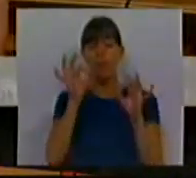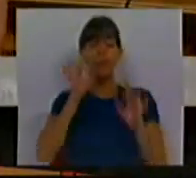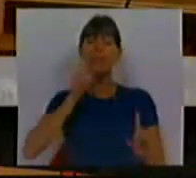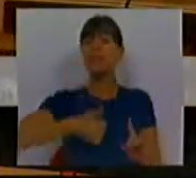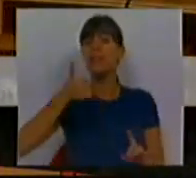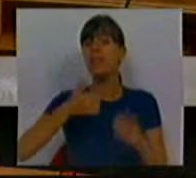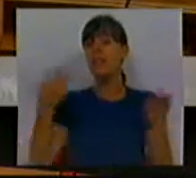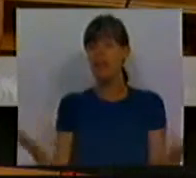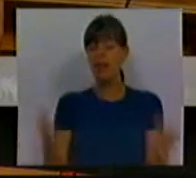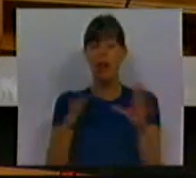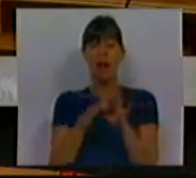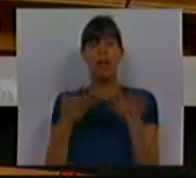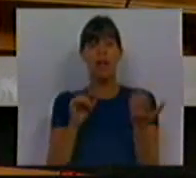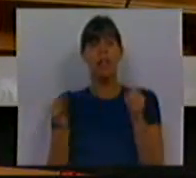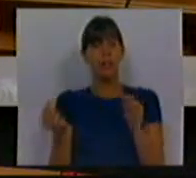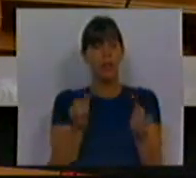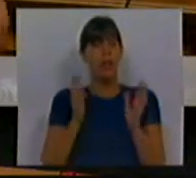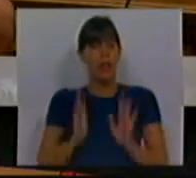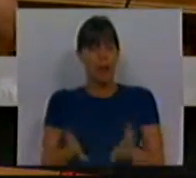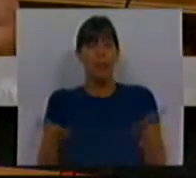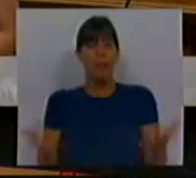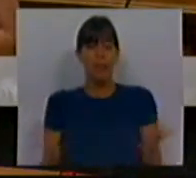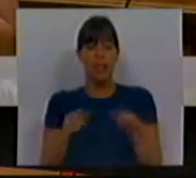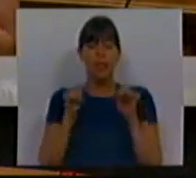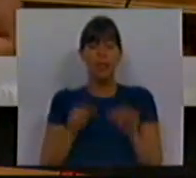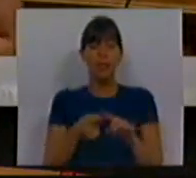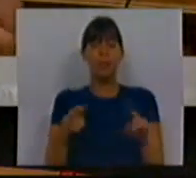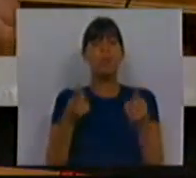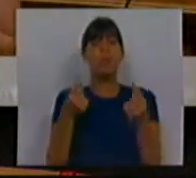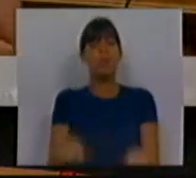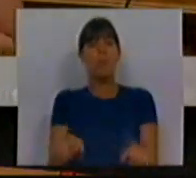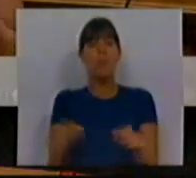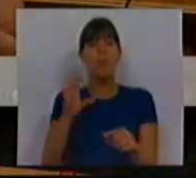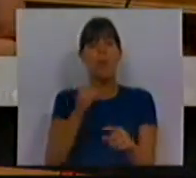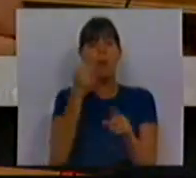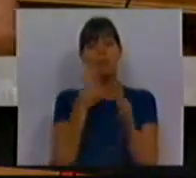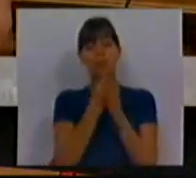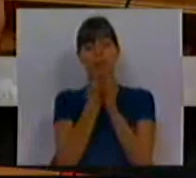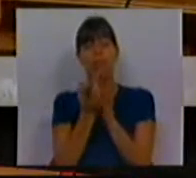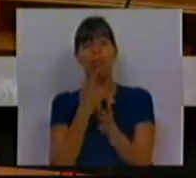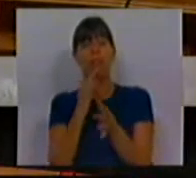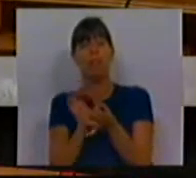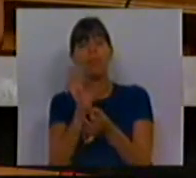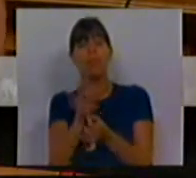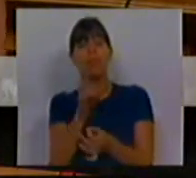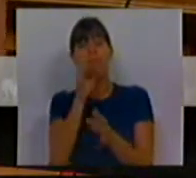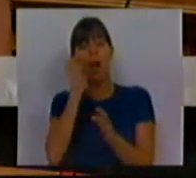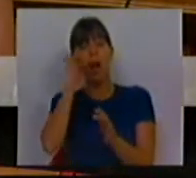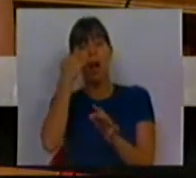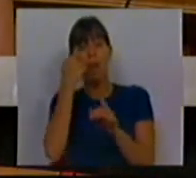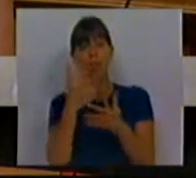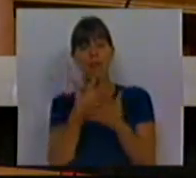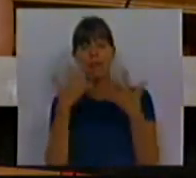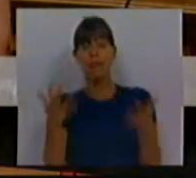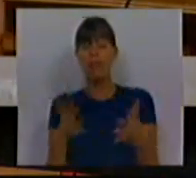essencial que se superpõe nesta discussão. Que este não é mais do que um dos muitos sinais de uma ameaça de